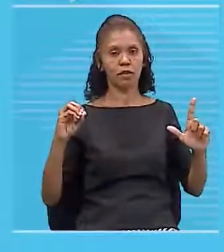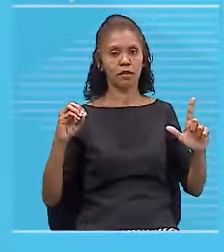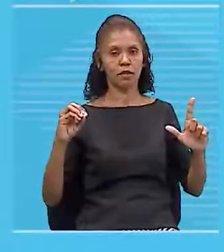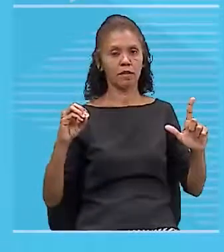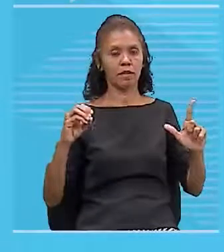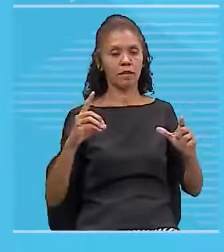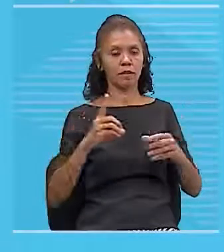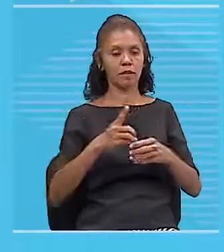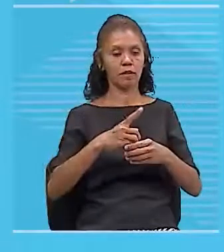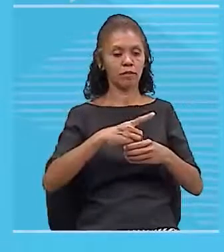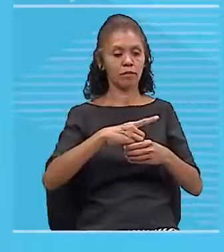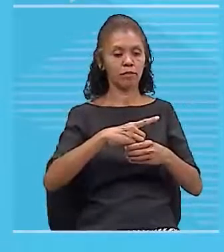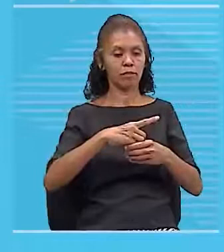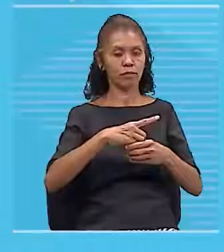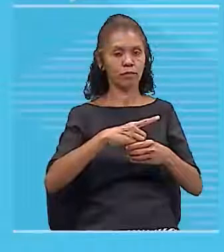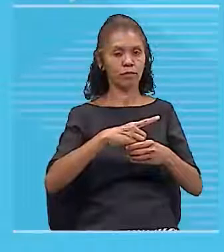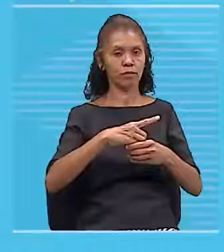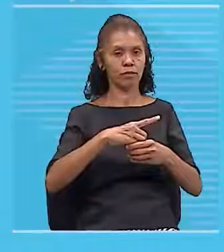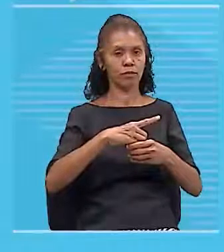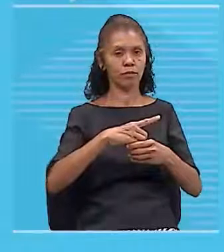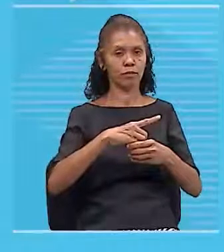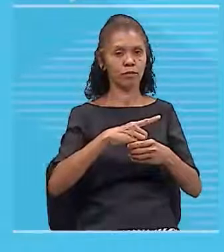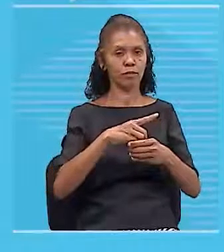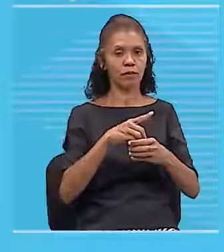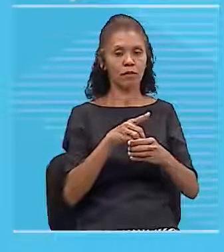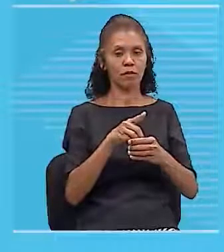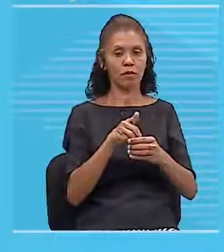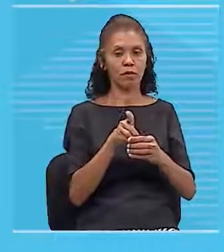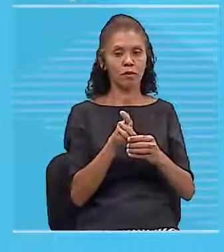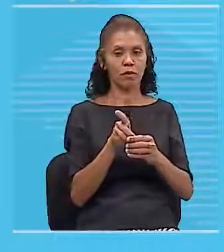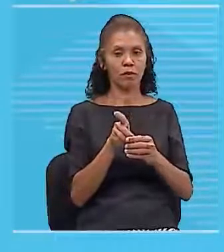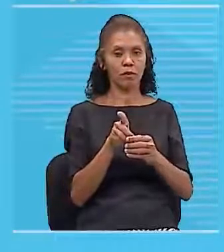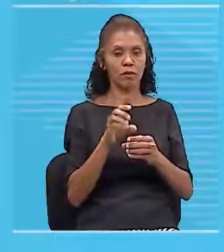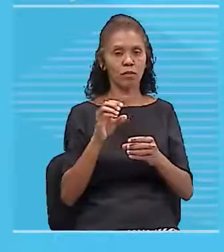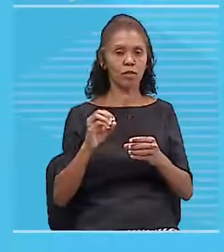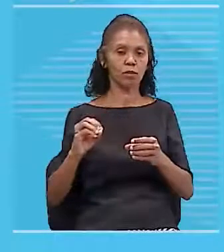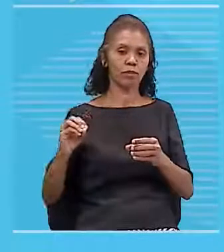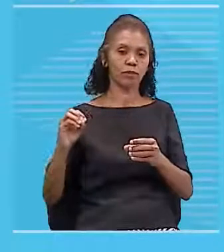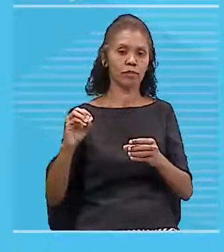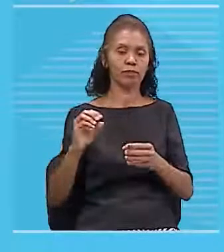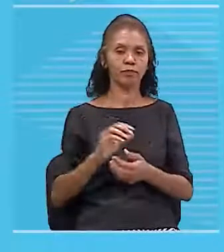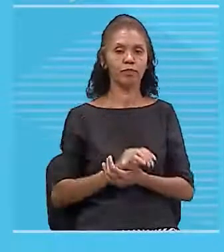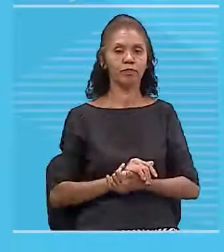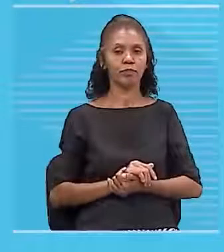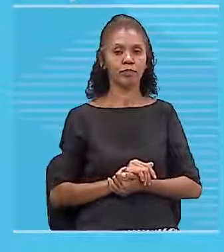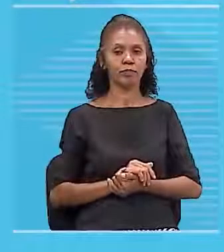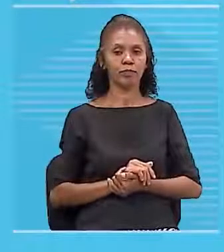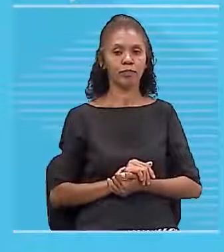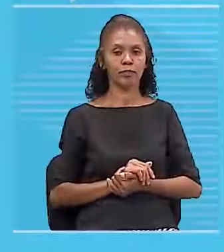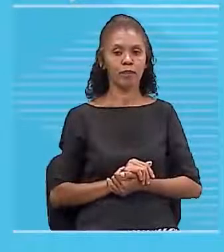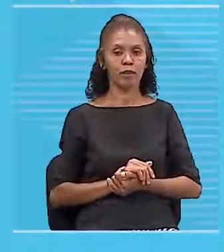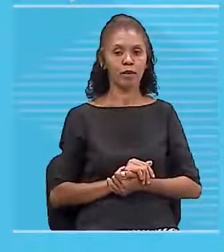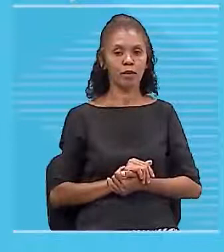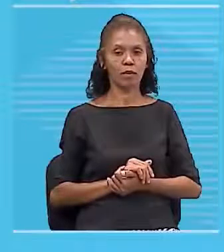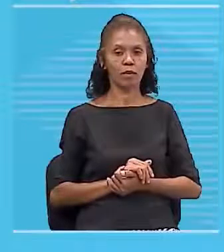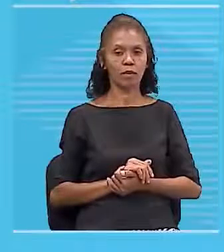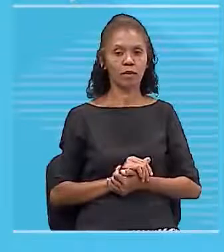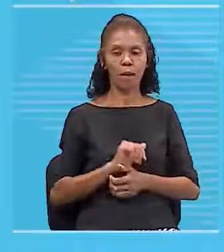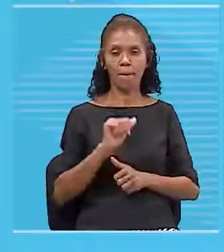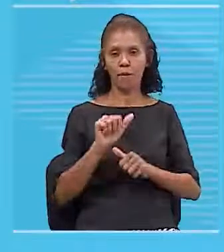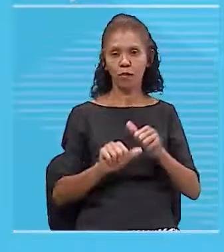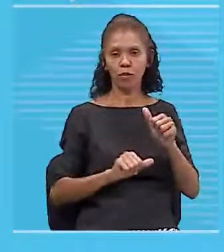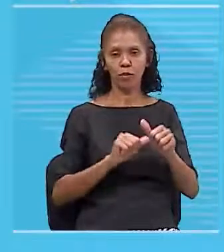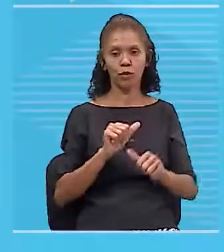Olha só, ela agora mudou o sentido da sua agulha por